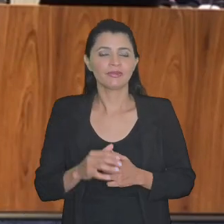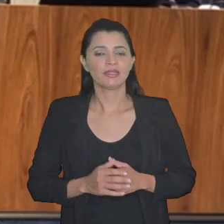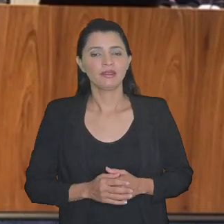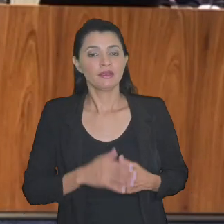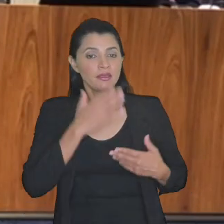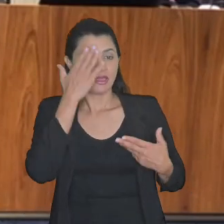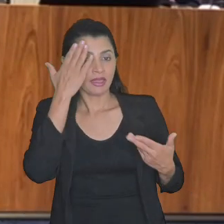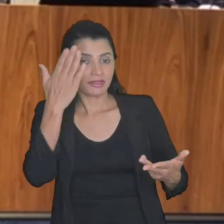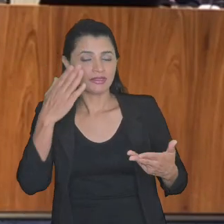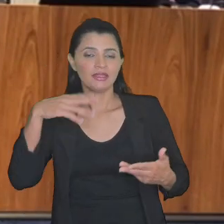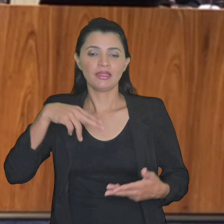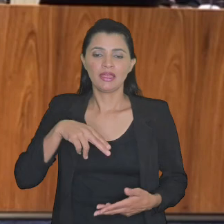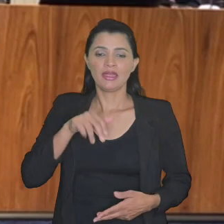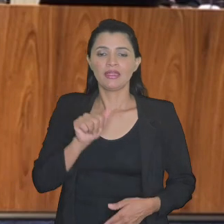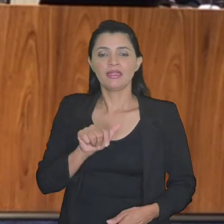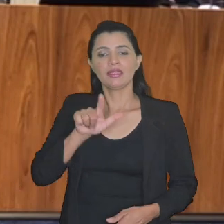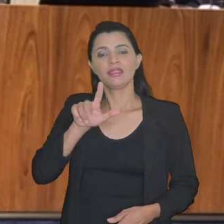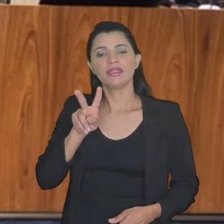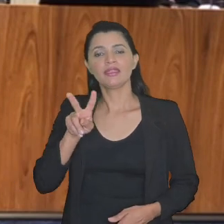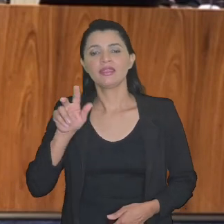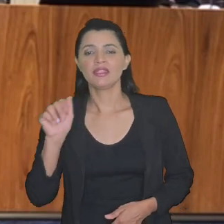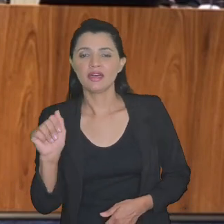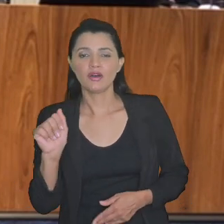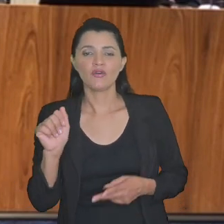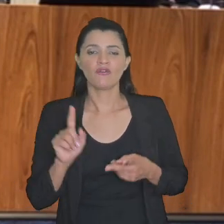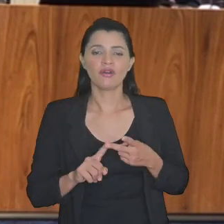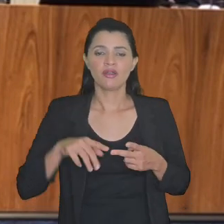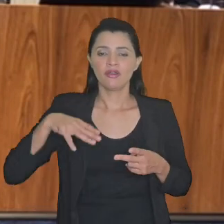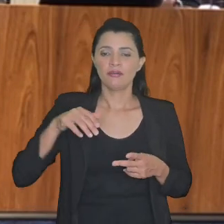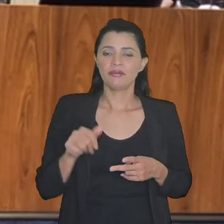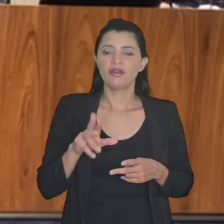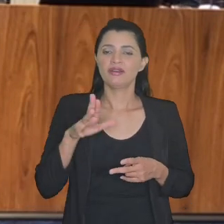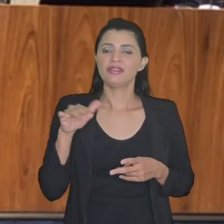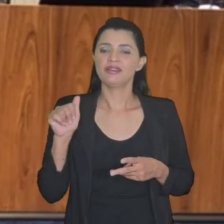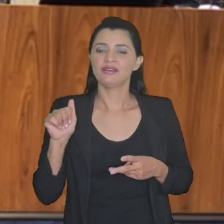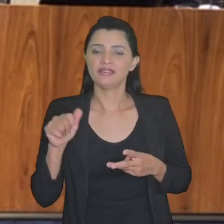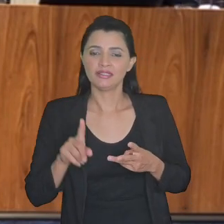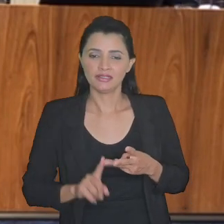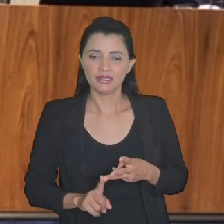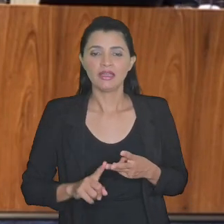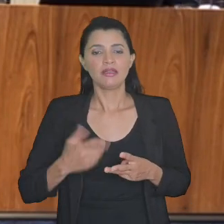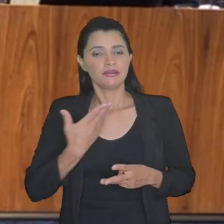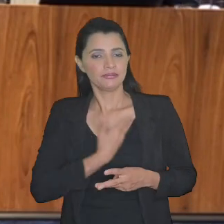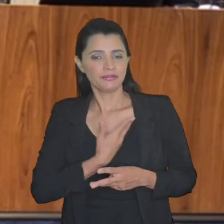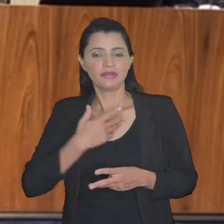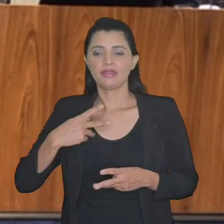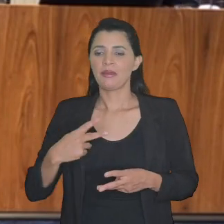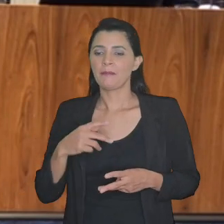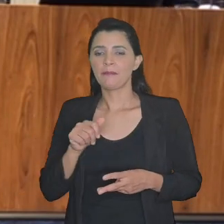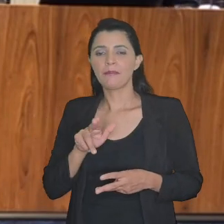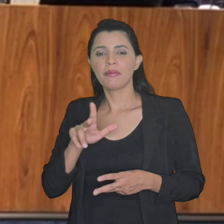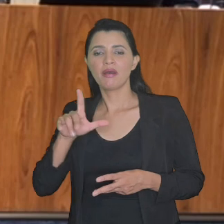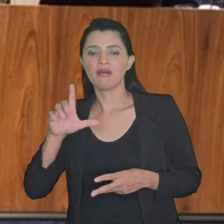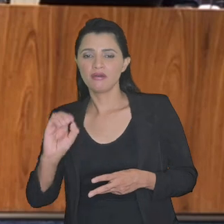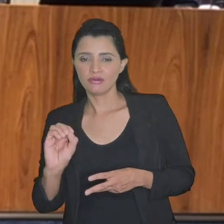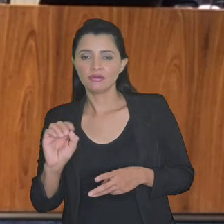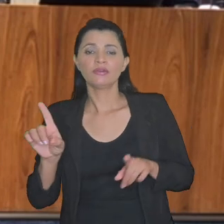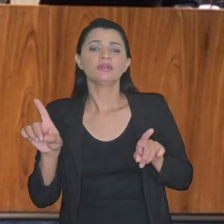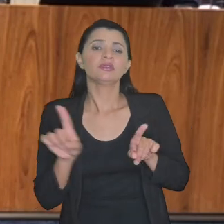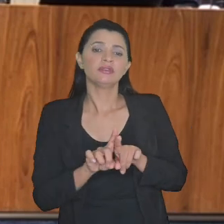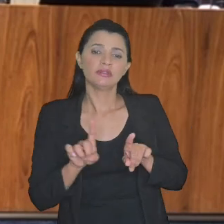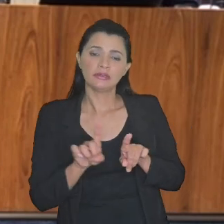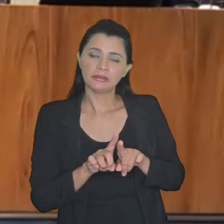pouco antes agradeço doutora Nalva doutora Mariana meu querido Paulo